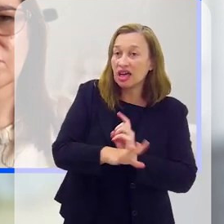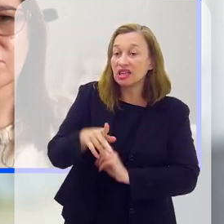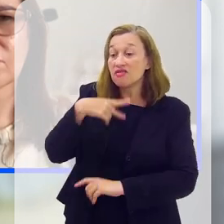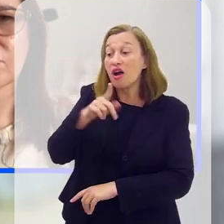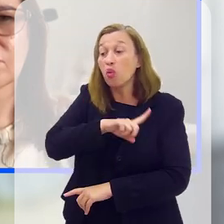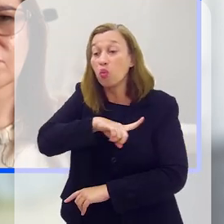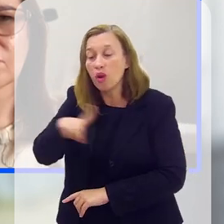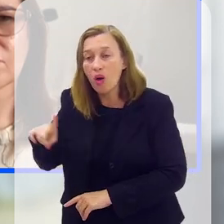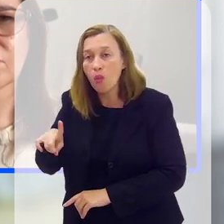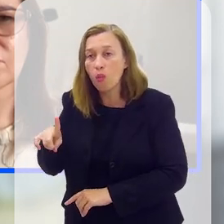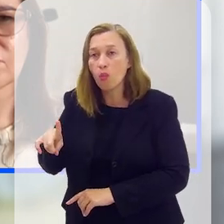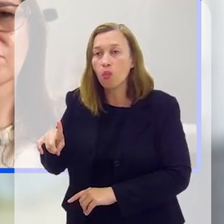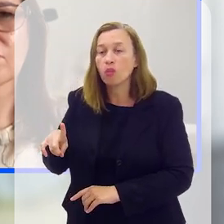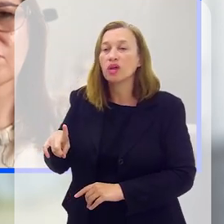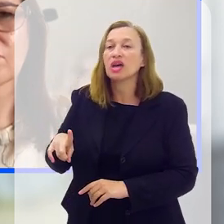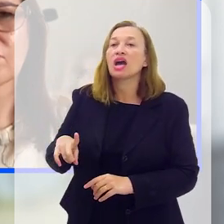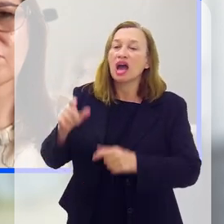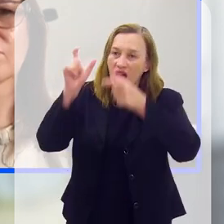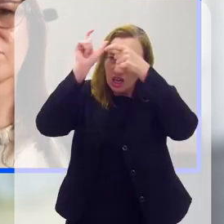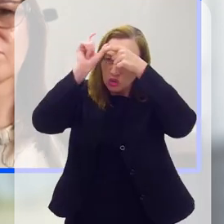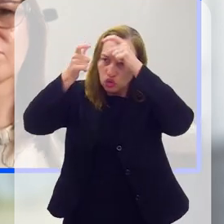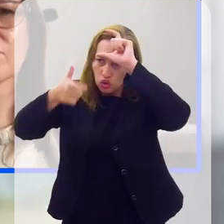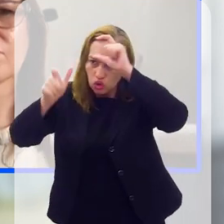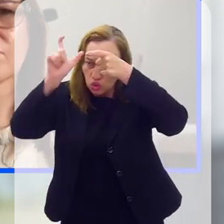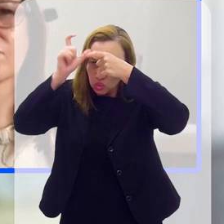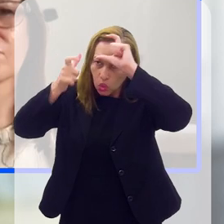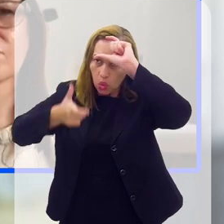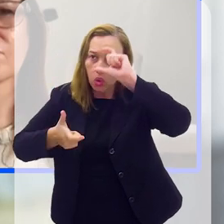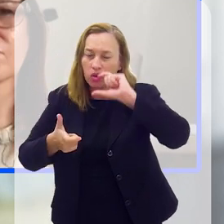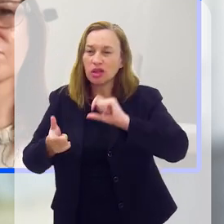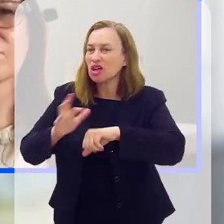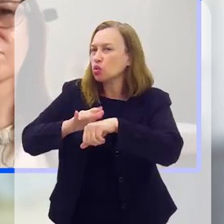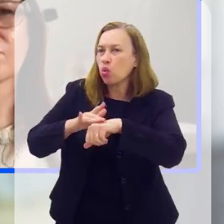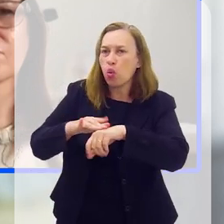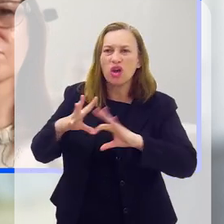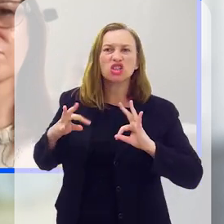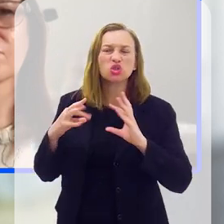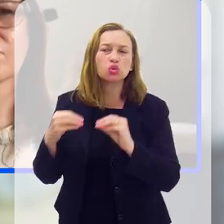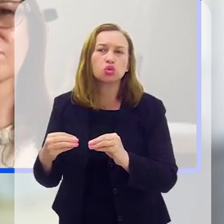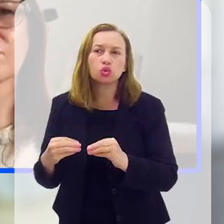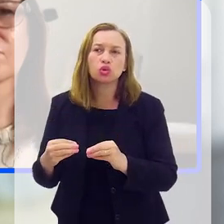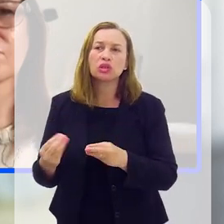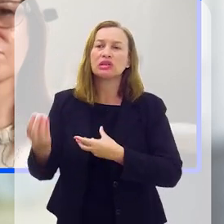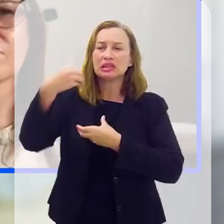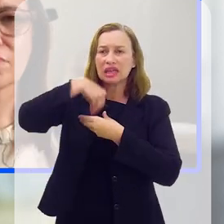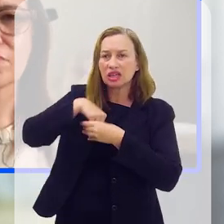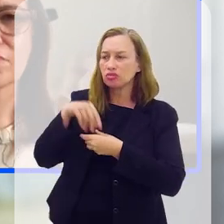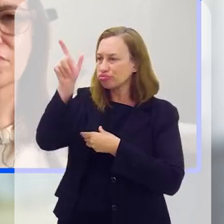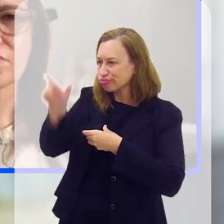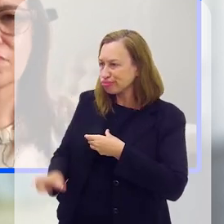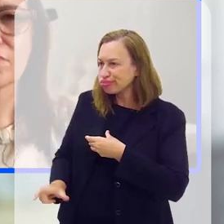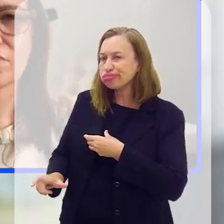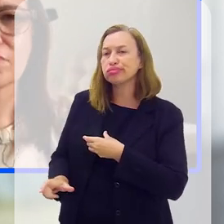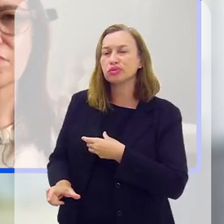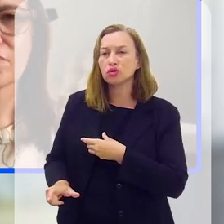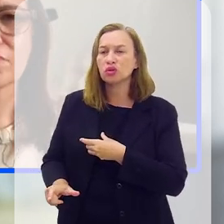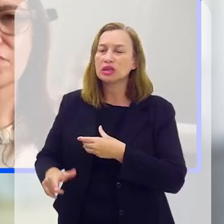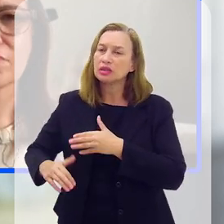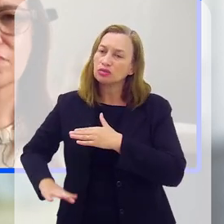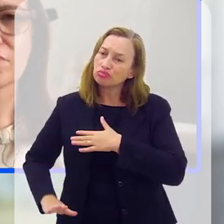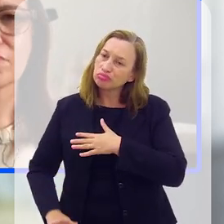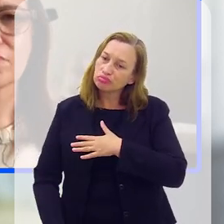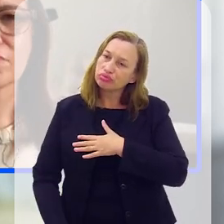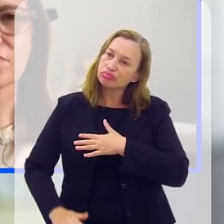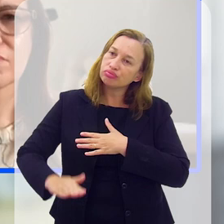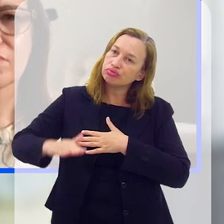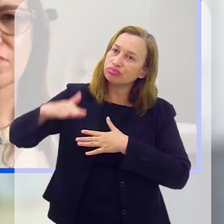dá o retorno negativo, aí os transtornos, a doença, tudo recai sobre aquele indivíduo que vem